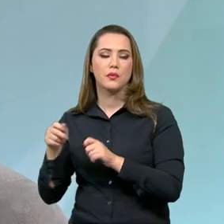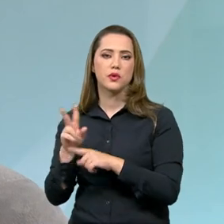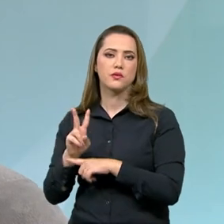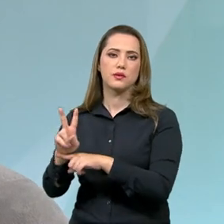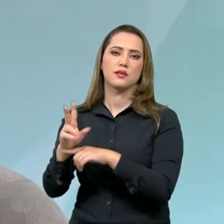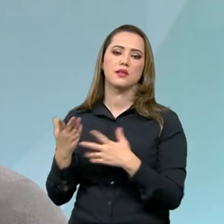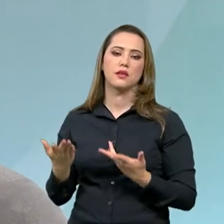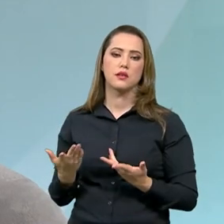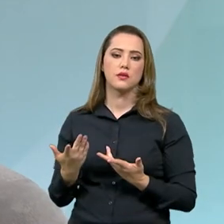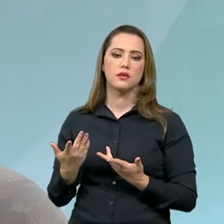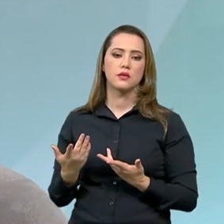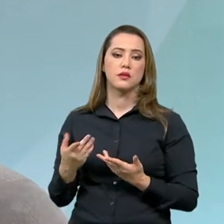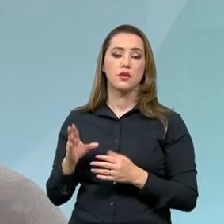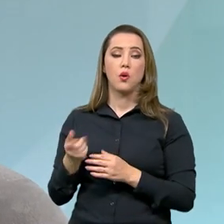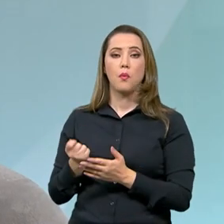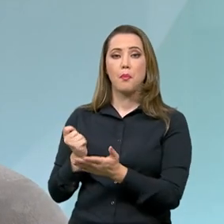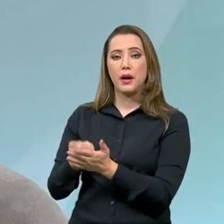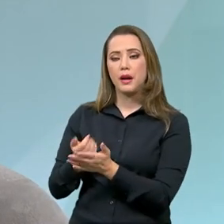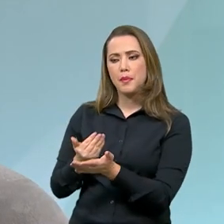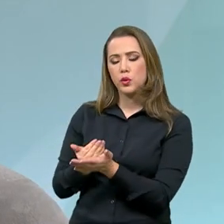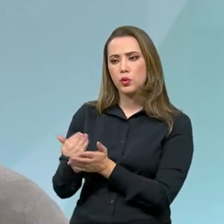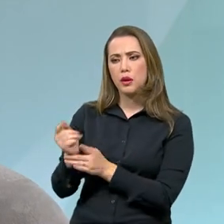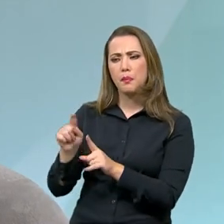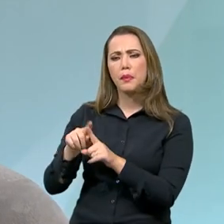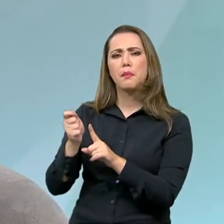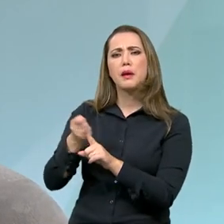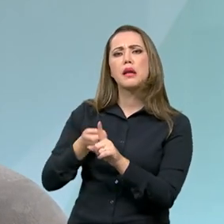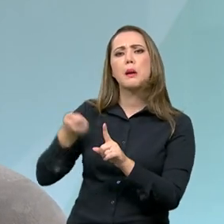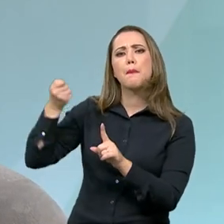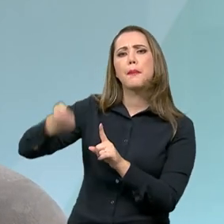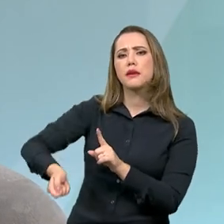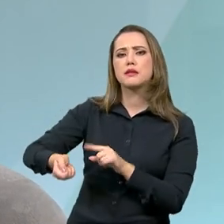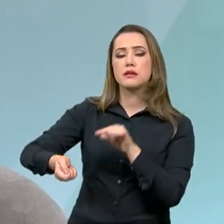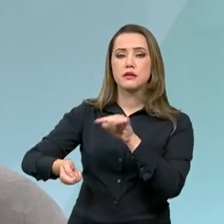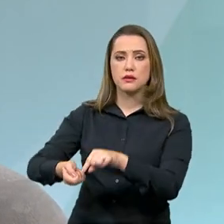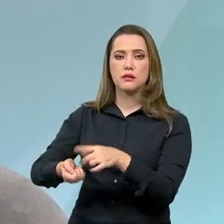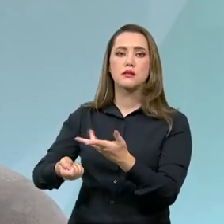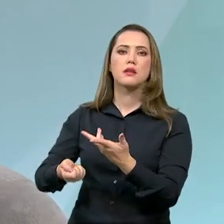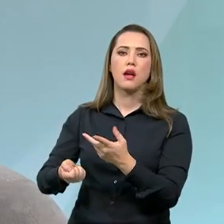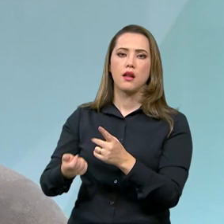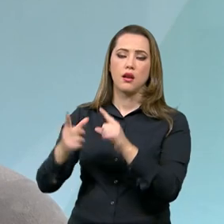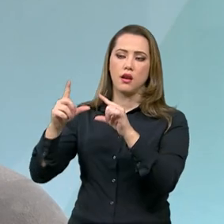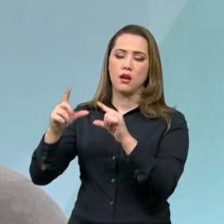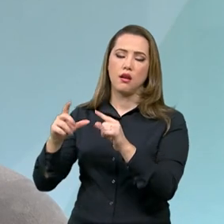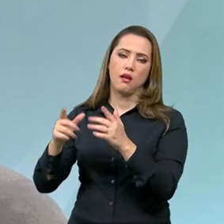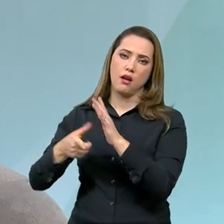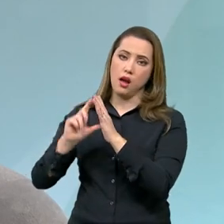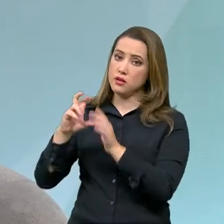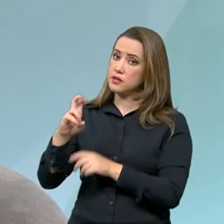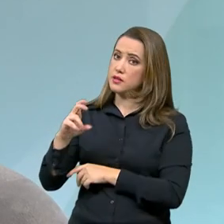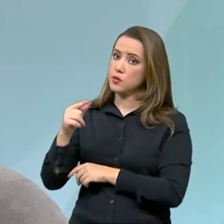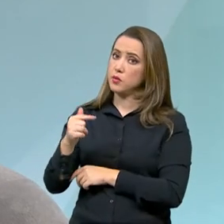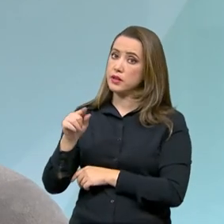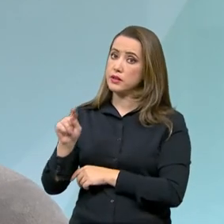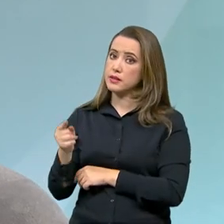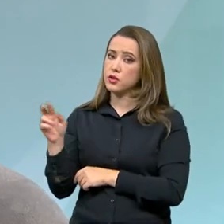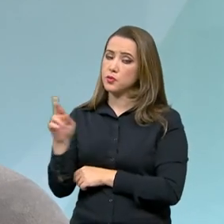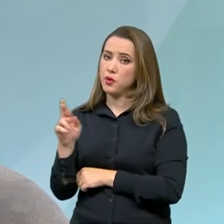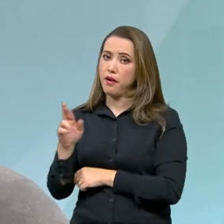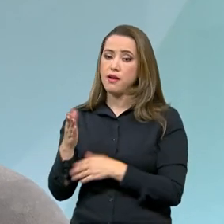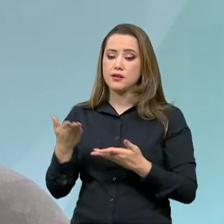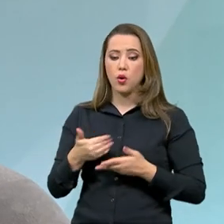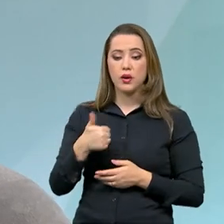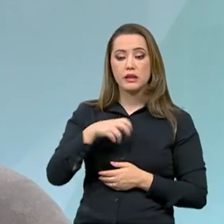A entrada dessa mesma família, se ela fosse fazer a compra do imóvel antes dessas medidas entrarem em vigor, ia ser R$ 57 mil. Está caindo para R 15 mil.